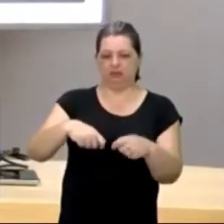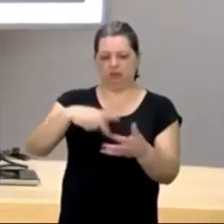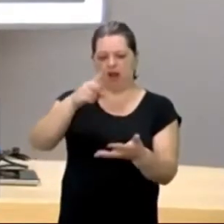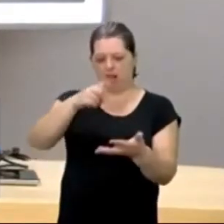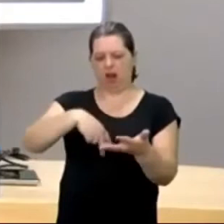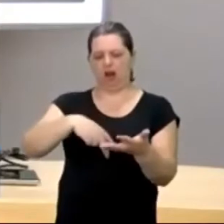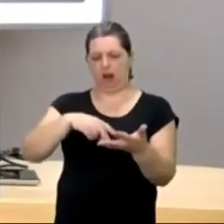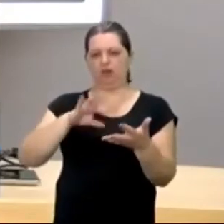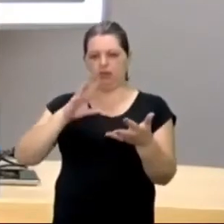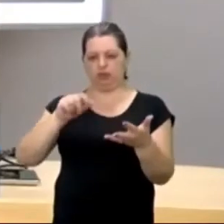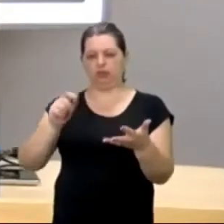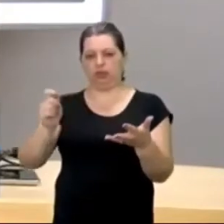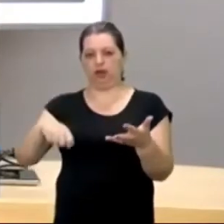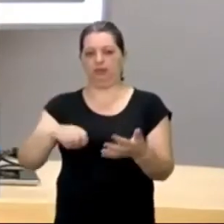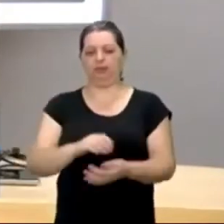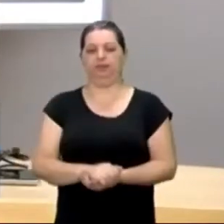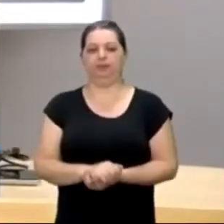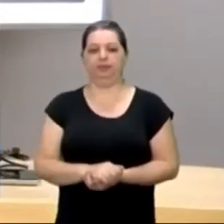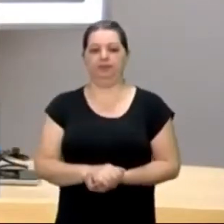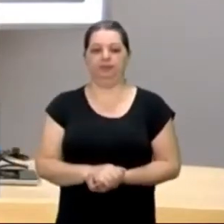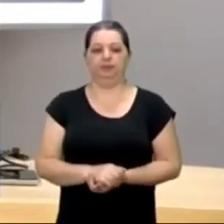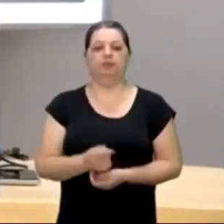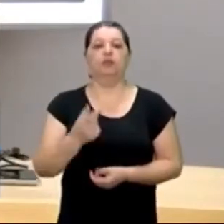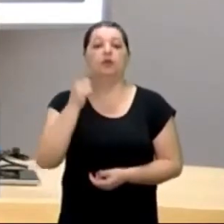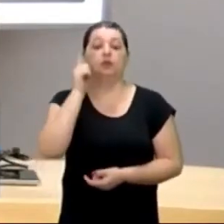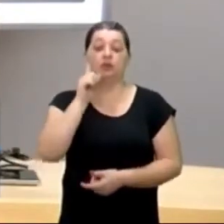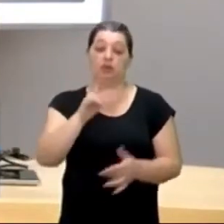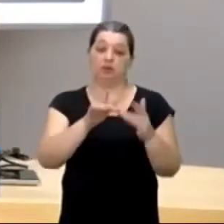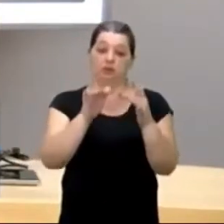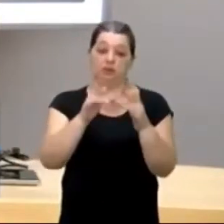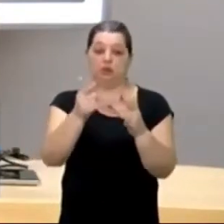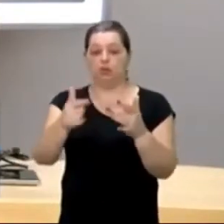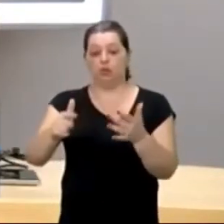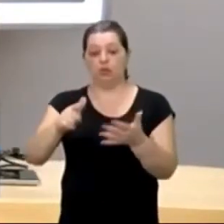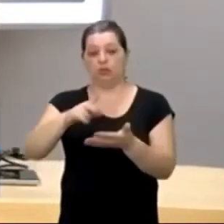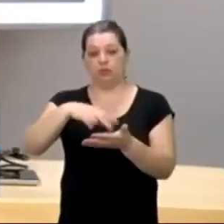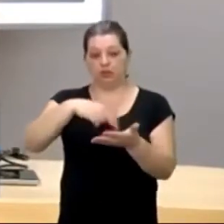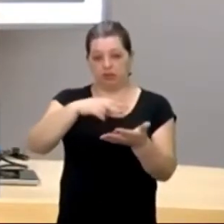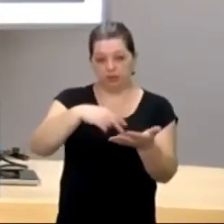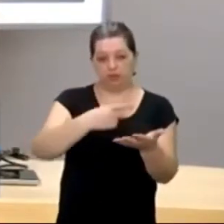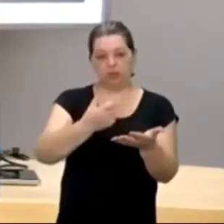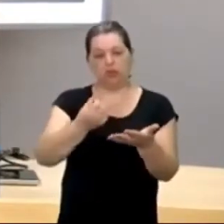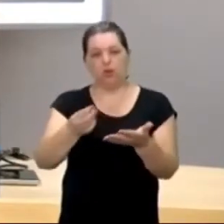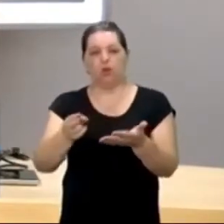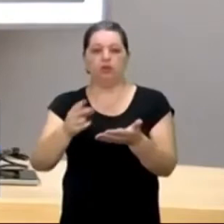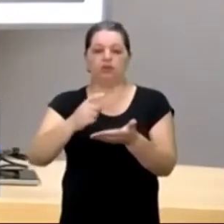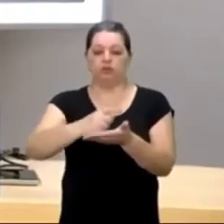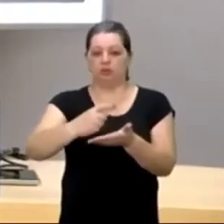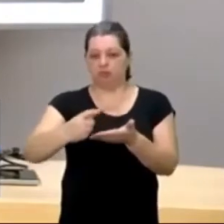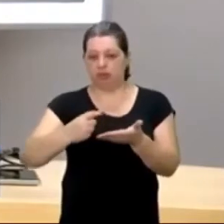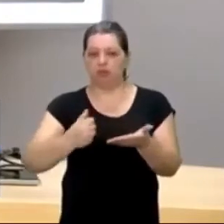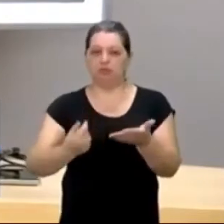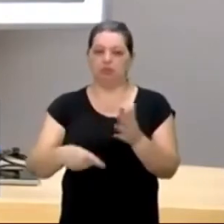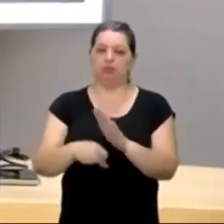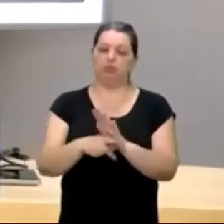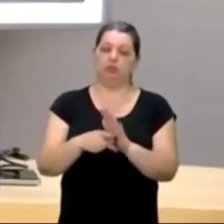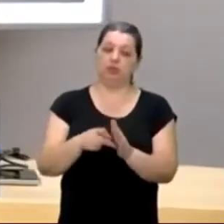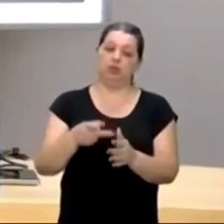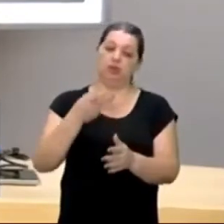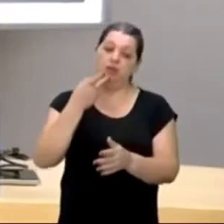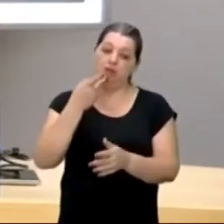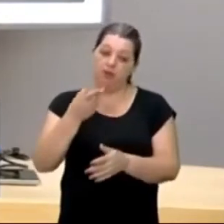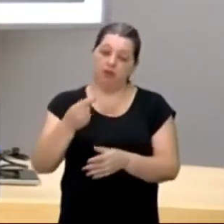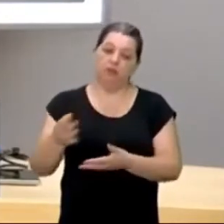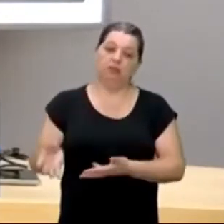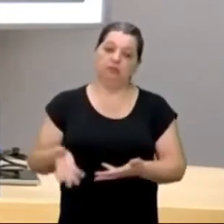ser lida inteira, e você consegue ter contato com outras leituras, outros trechos, outros apontamentos, aqui foi a nossa contribuição, e espero que tenha feito sentido